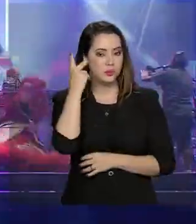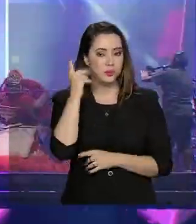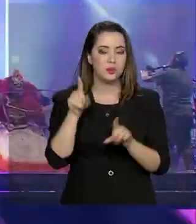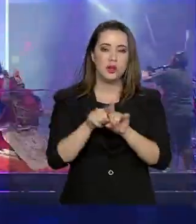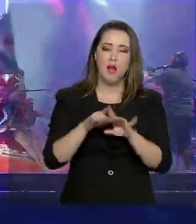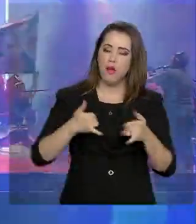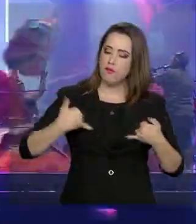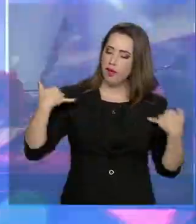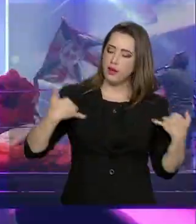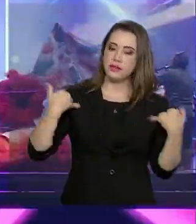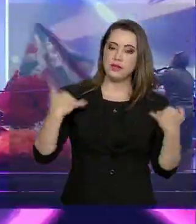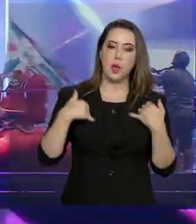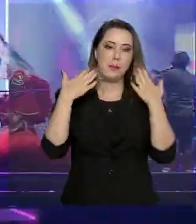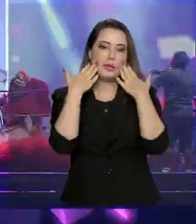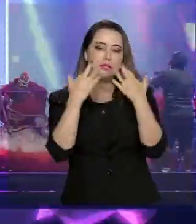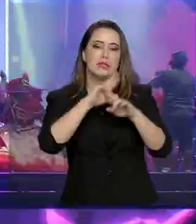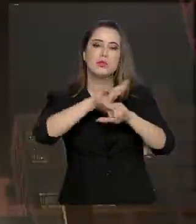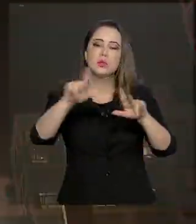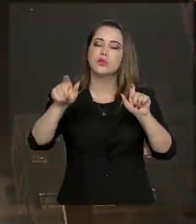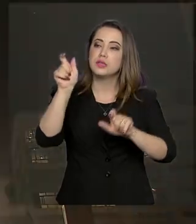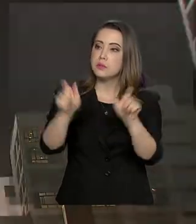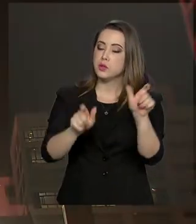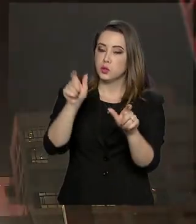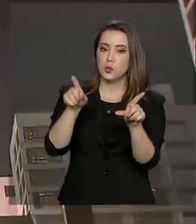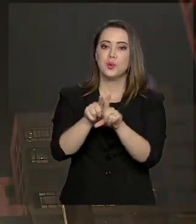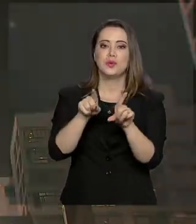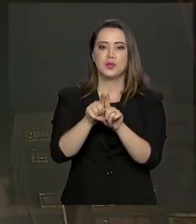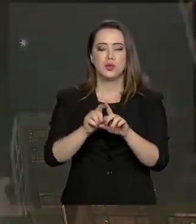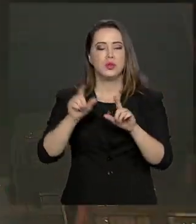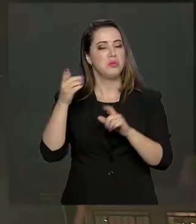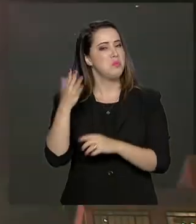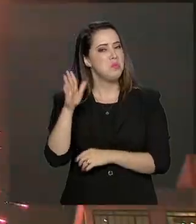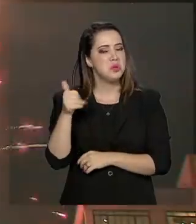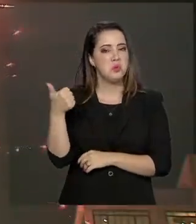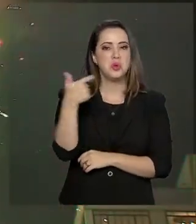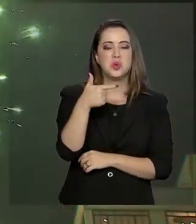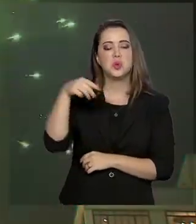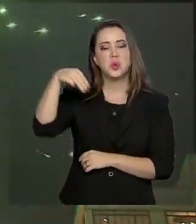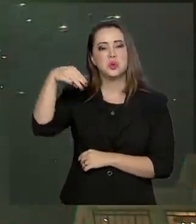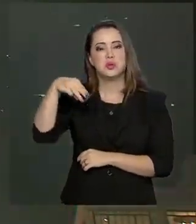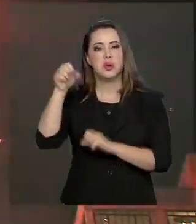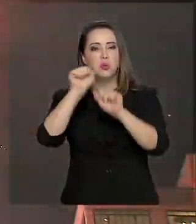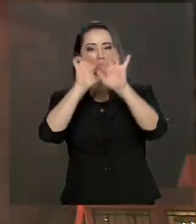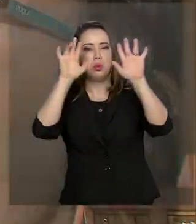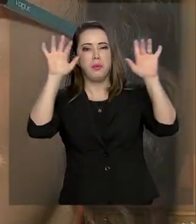festa teve a apresentação de vários artistas e a queima de fogos durou cerca de 12 minutos.